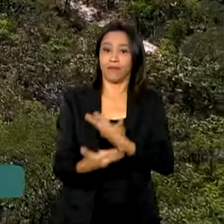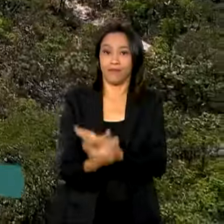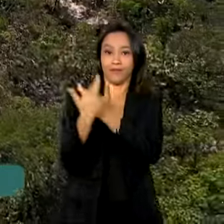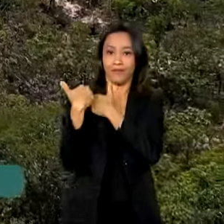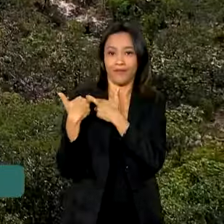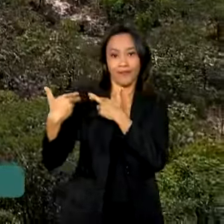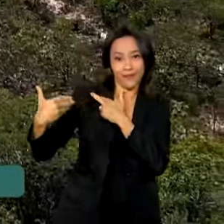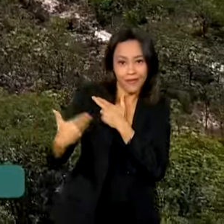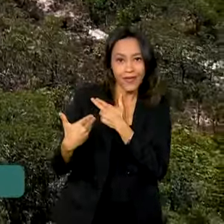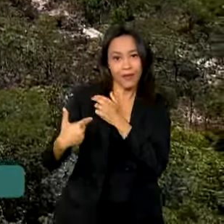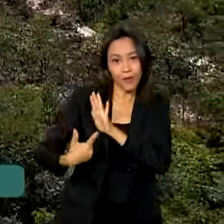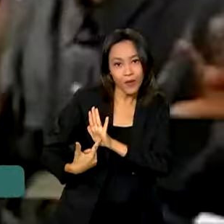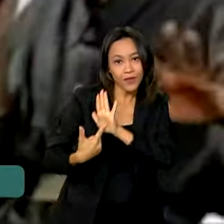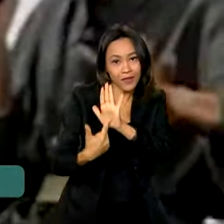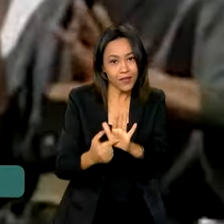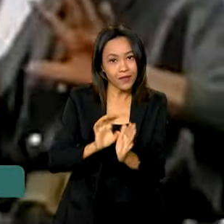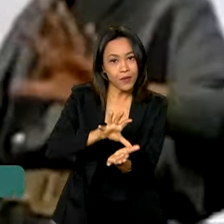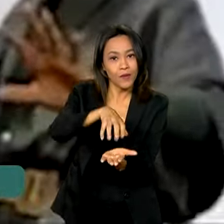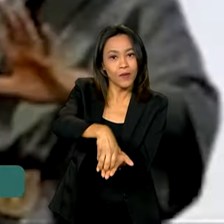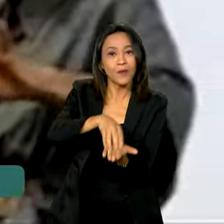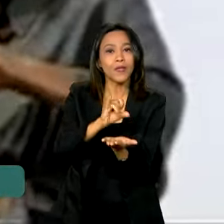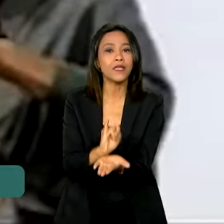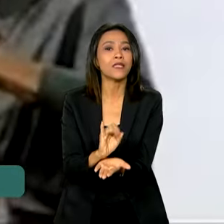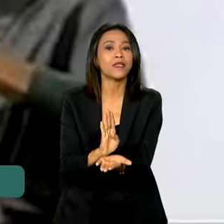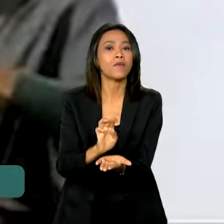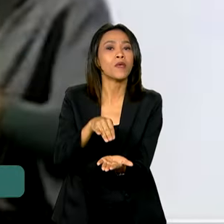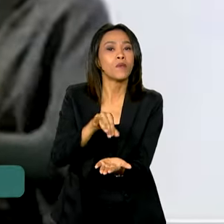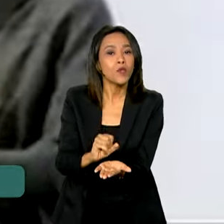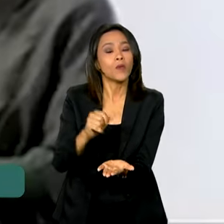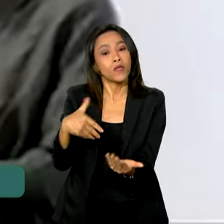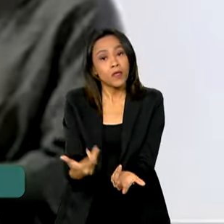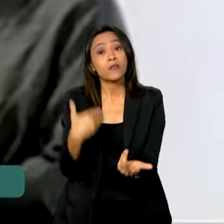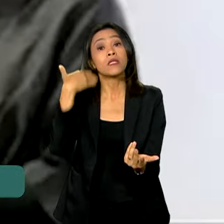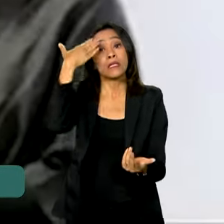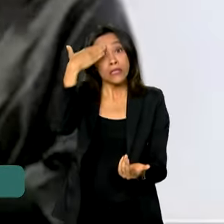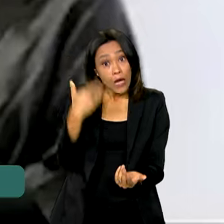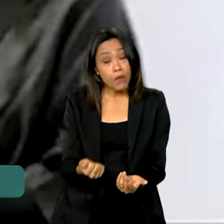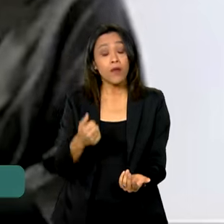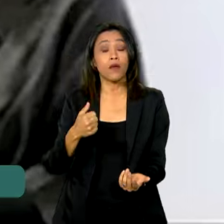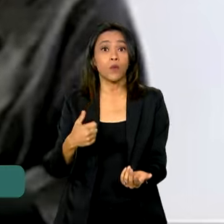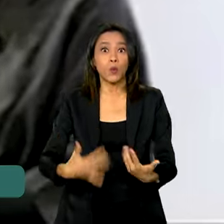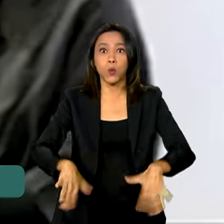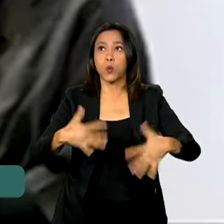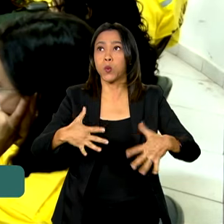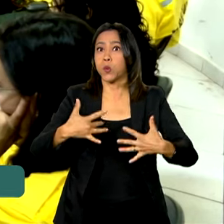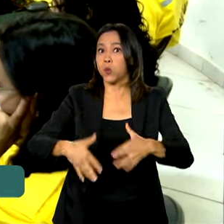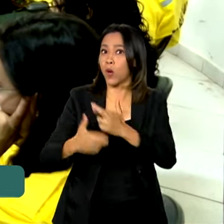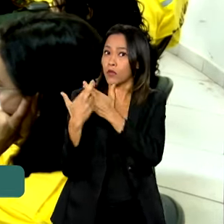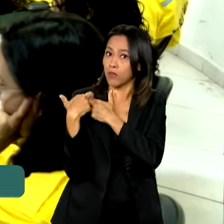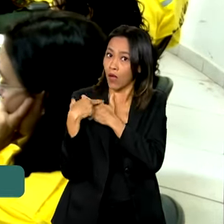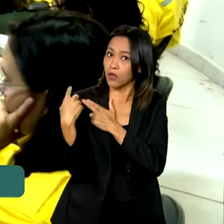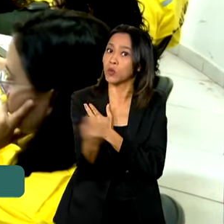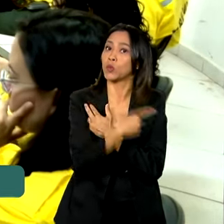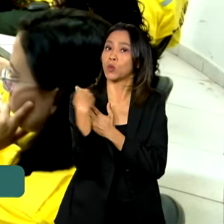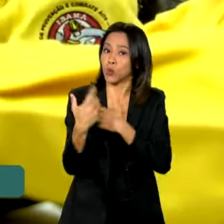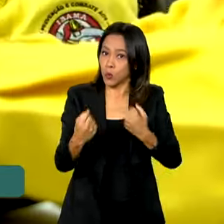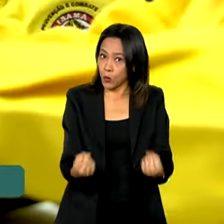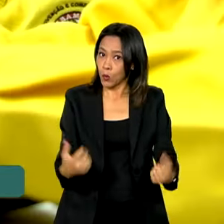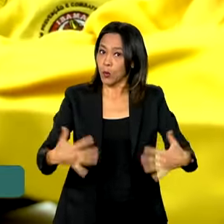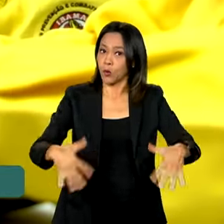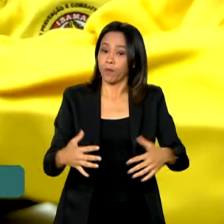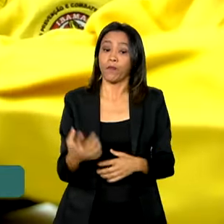aqui, IBAMA e ICMBio. Então, nós sabemos o tamanho da nossa responsabilidade. Além das funções de